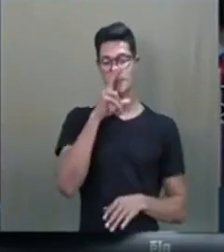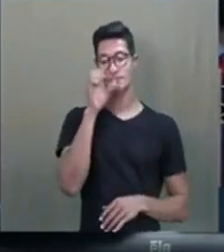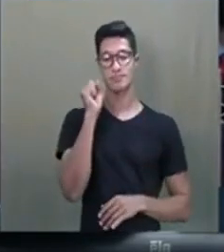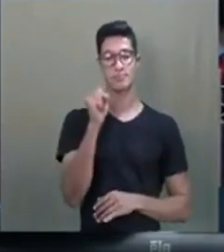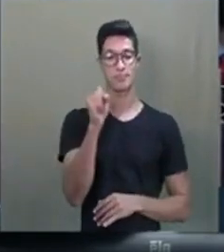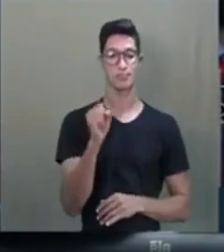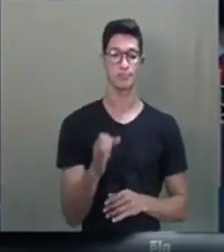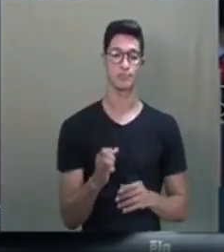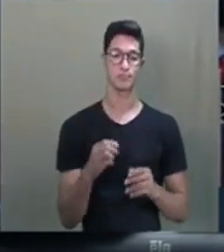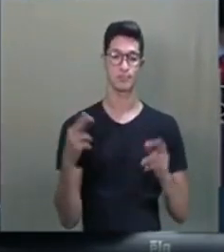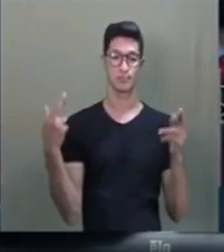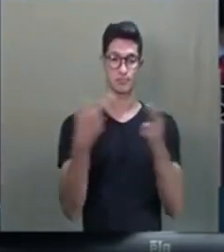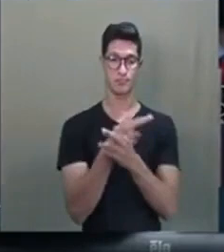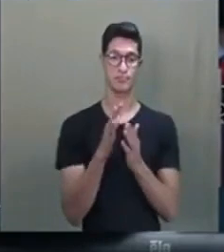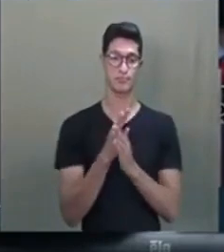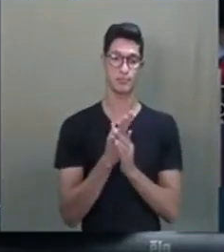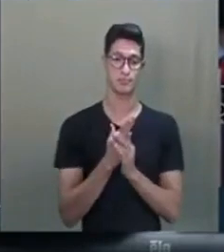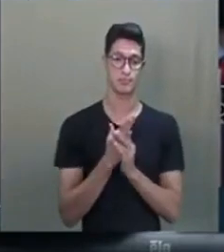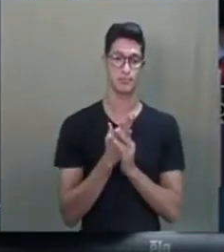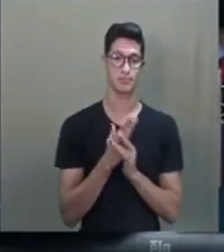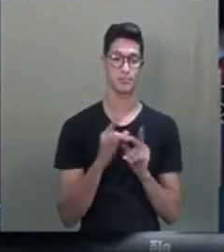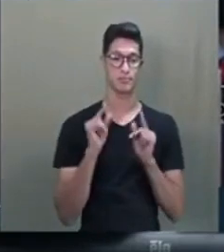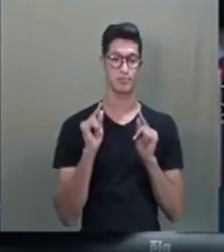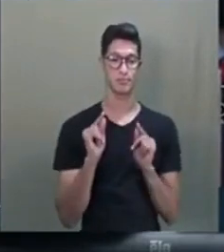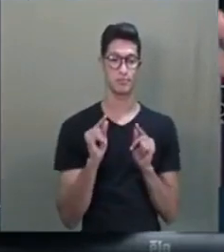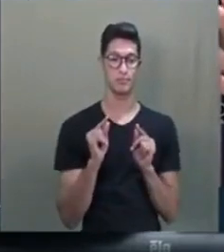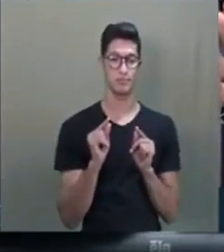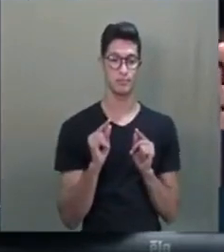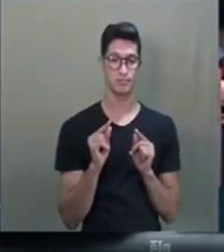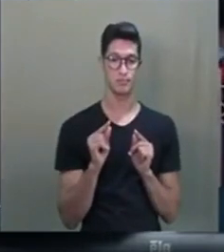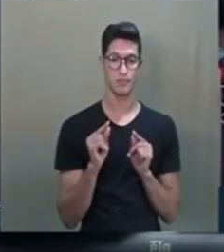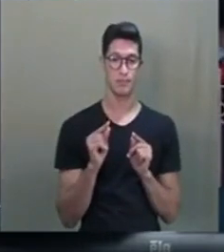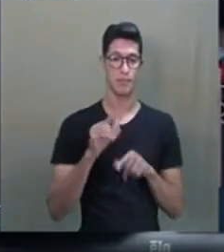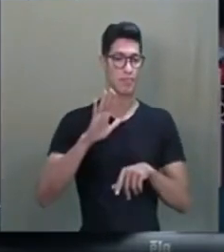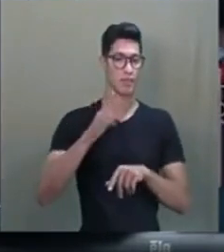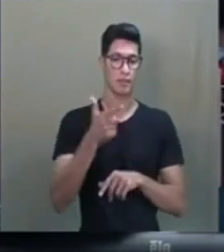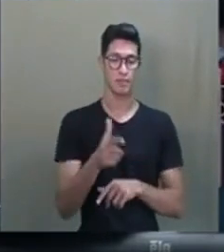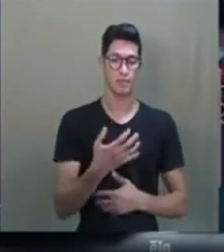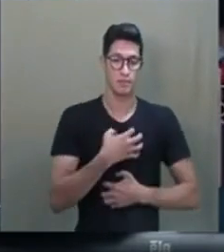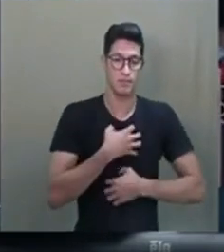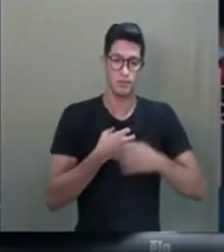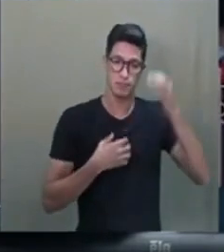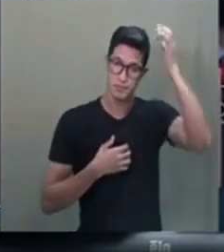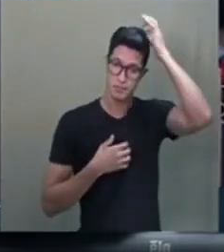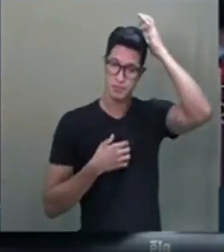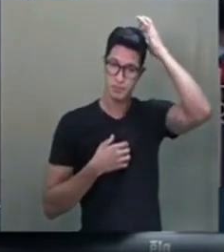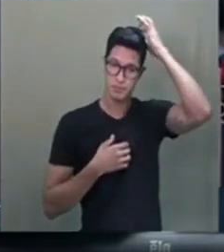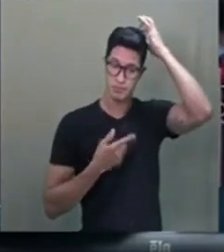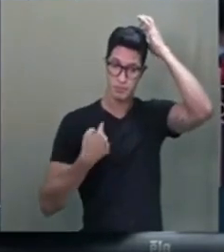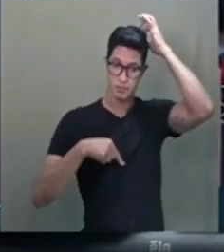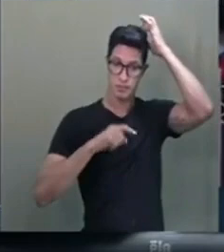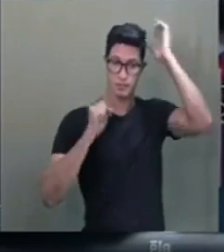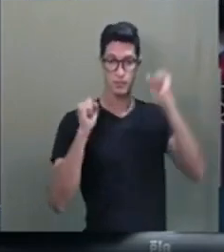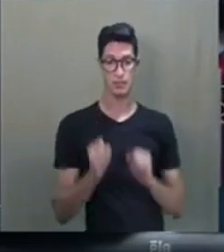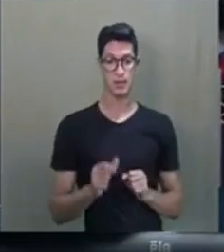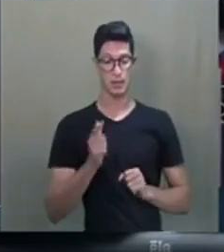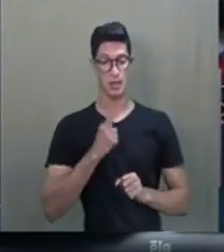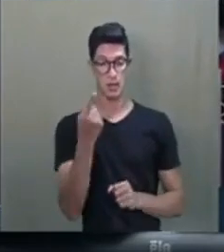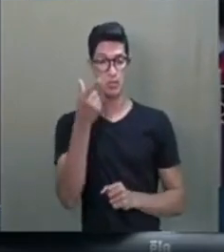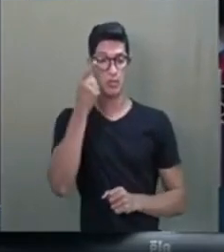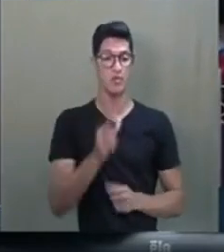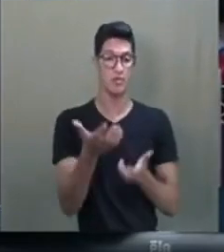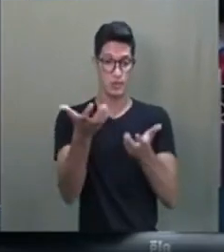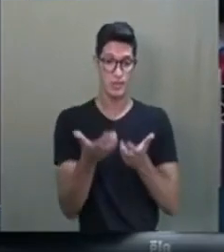para as torcidas que brigavam, que não fazia sentido aquilo, que a gente pode, é um querendo ganhar